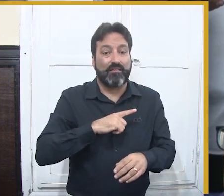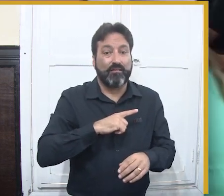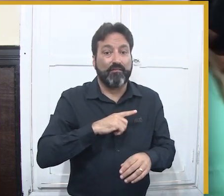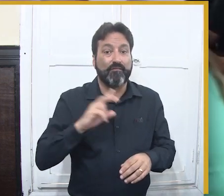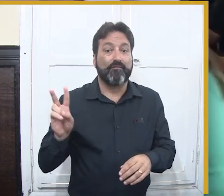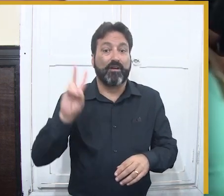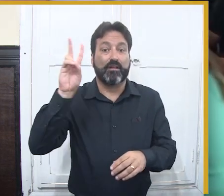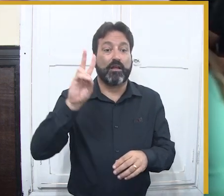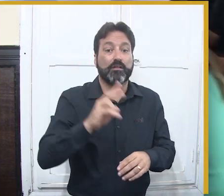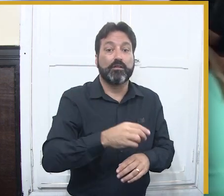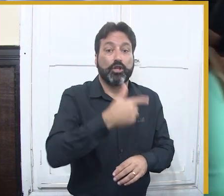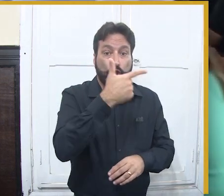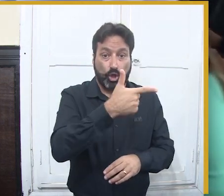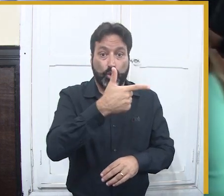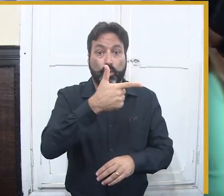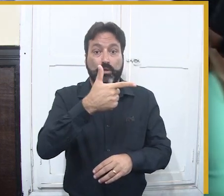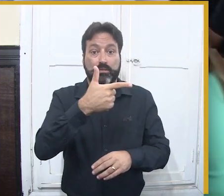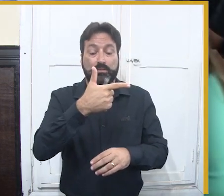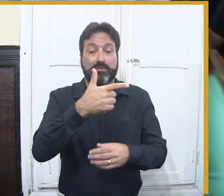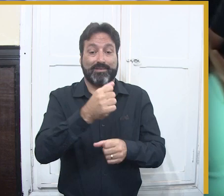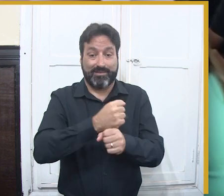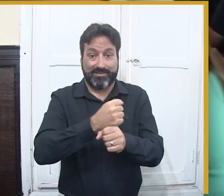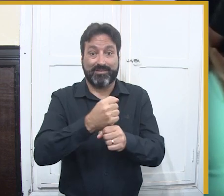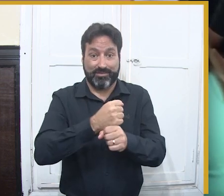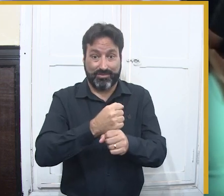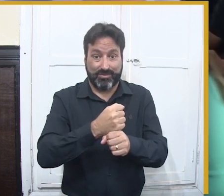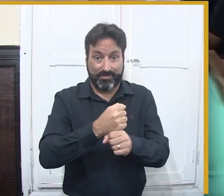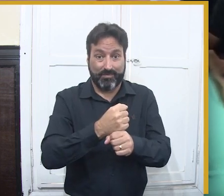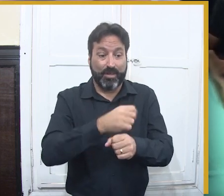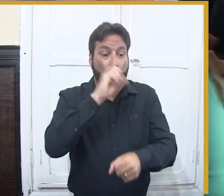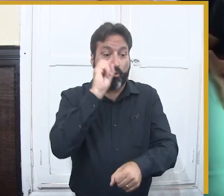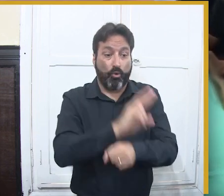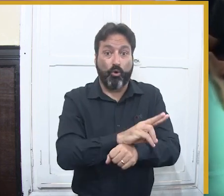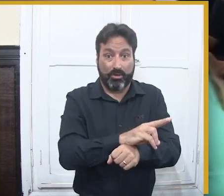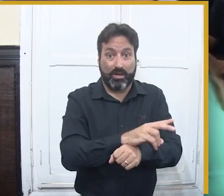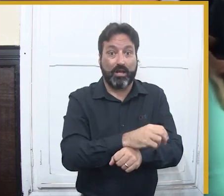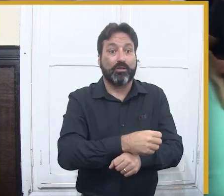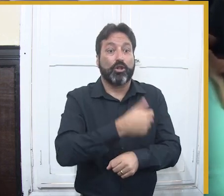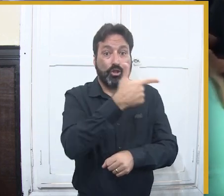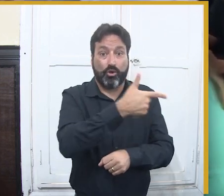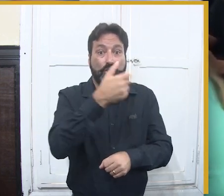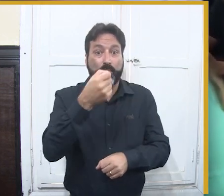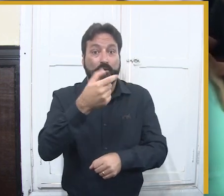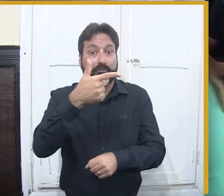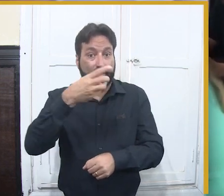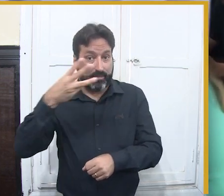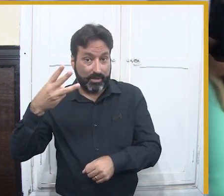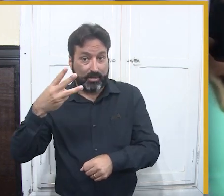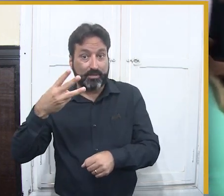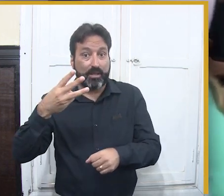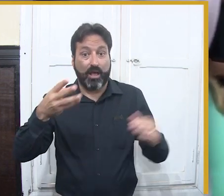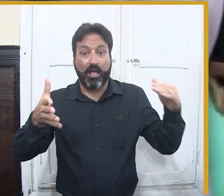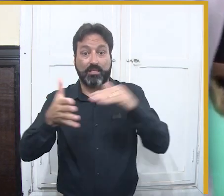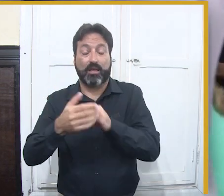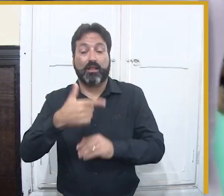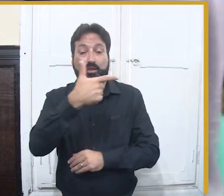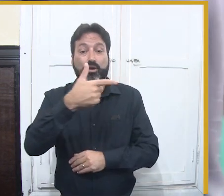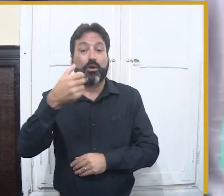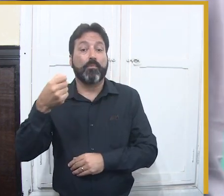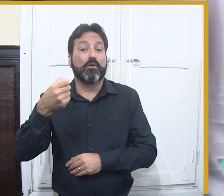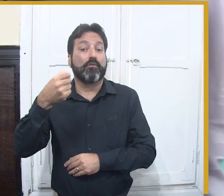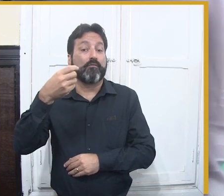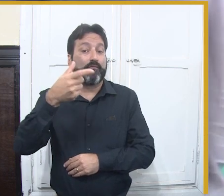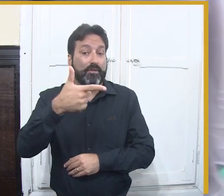tiver interesse, as empresas que tiverem interesse participarão de uma concorrência e uma licitação que valerá para dois